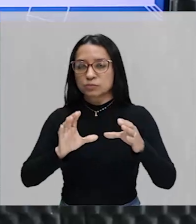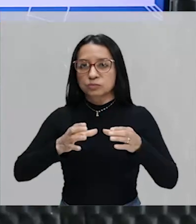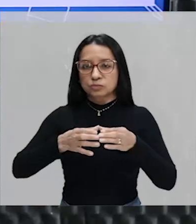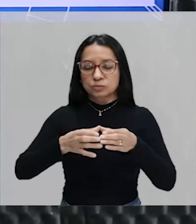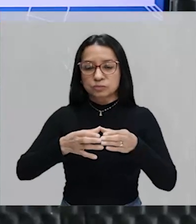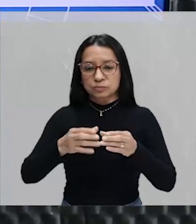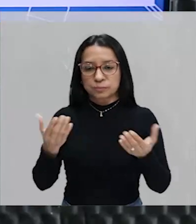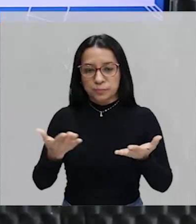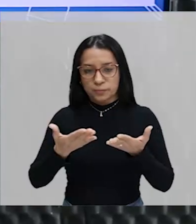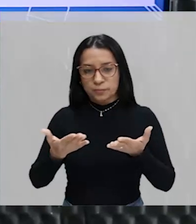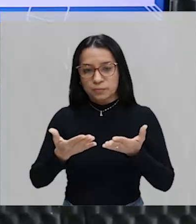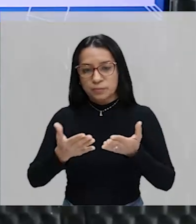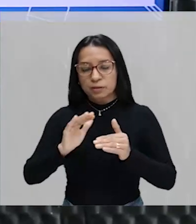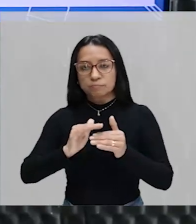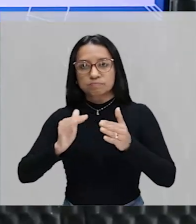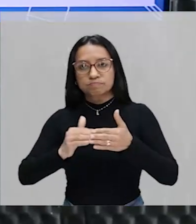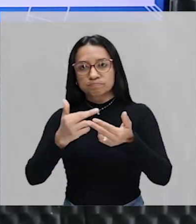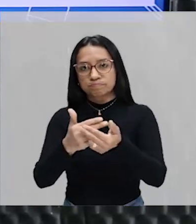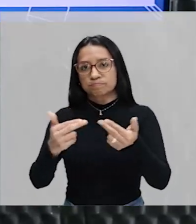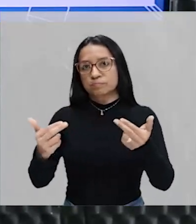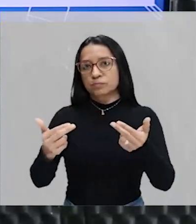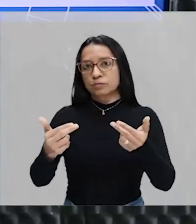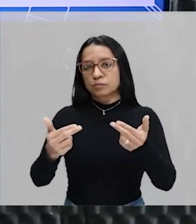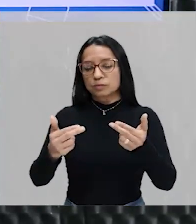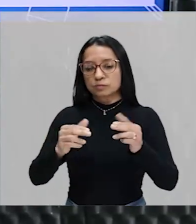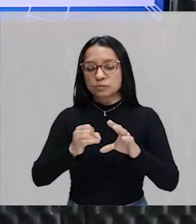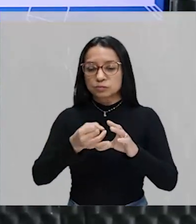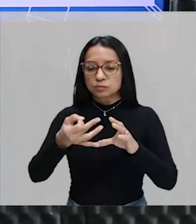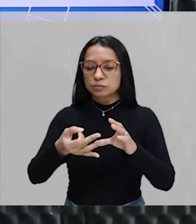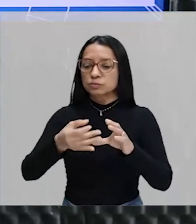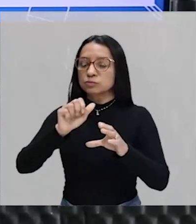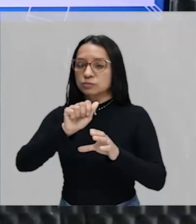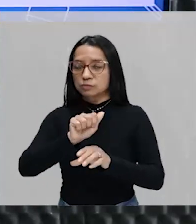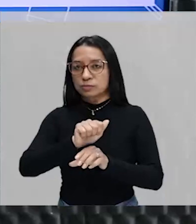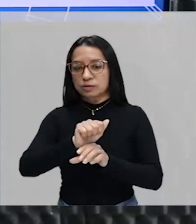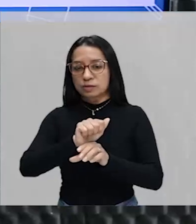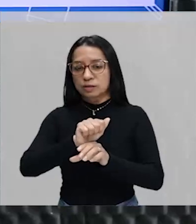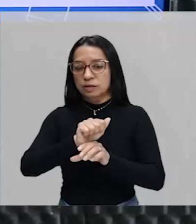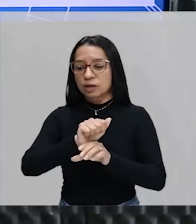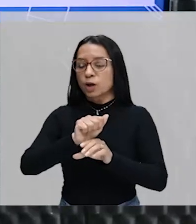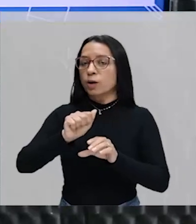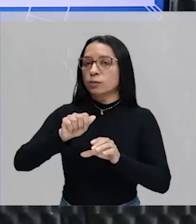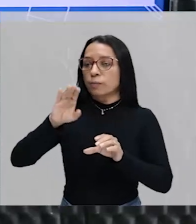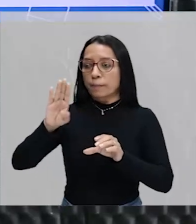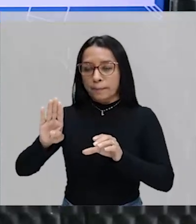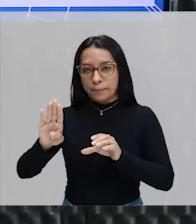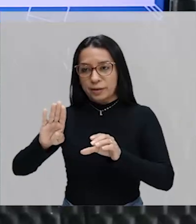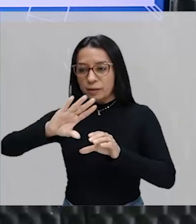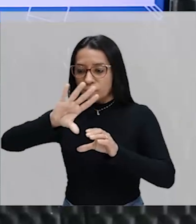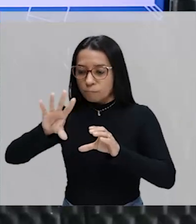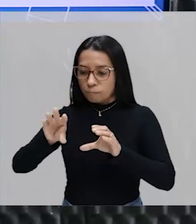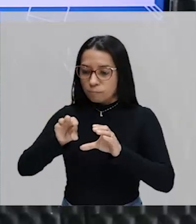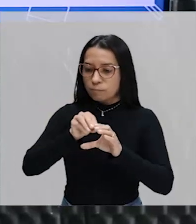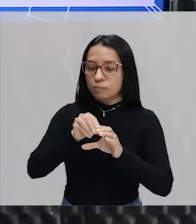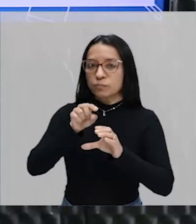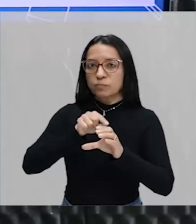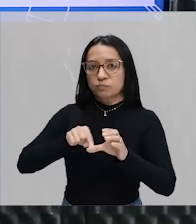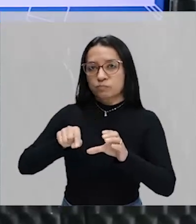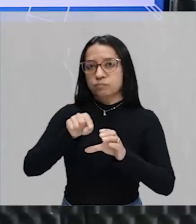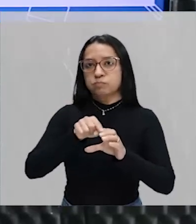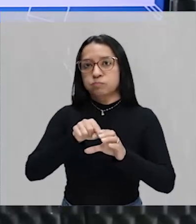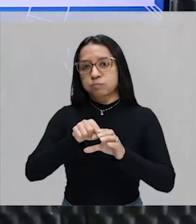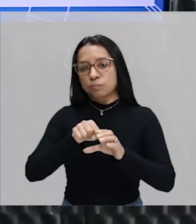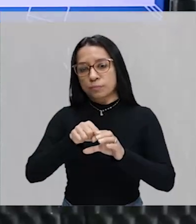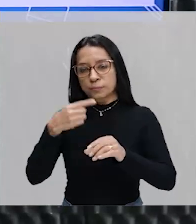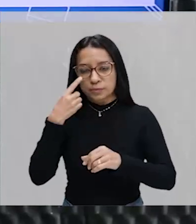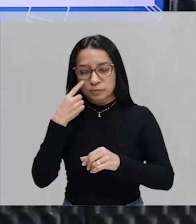aqui, eu vou pegar todos os elementos do conjunto A, todos os elementos do conjunto B e vou reuni-los em um único conjunto.